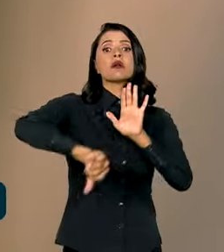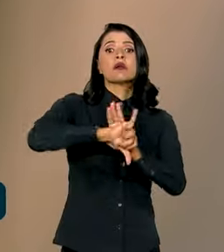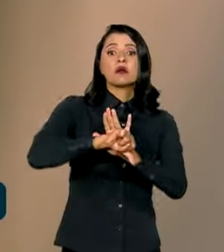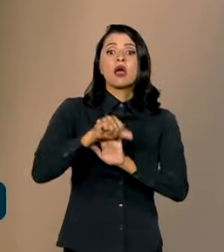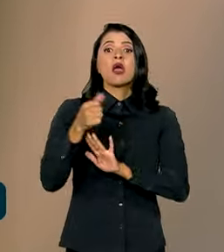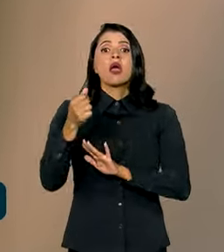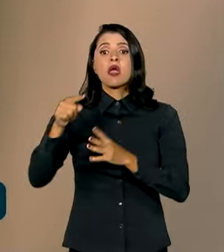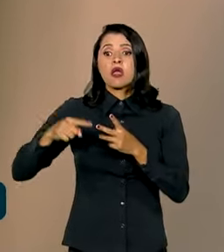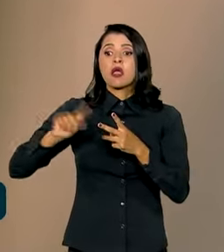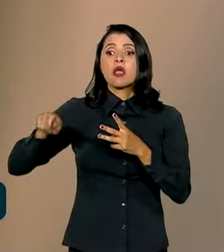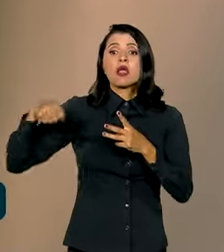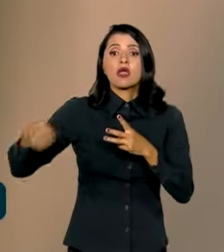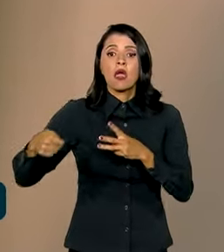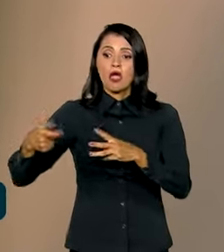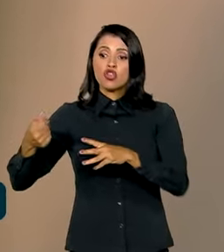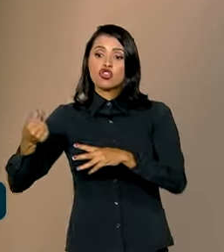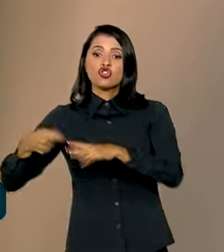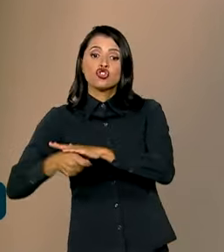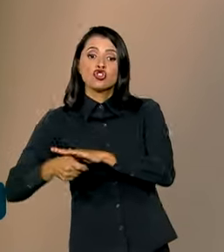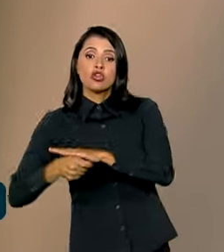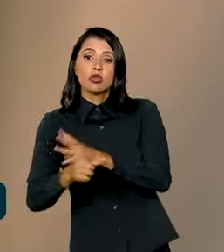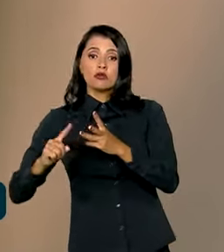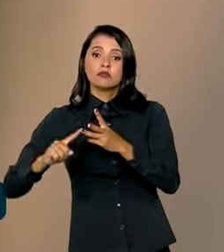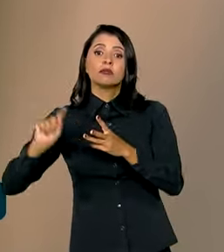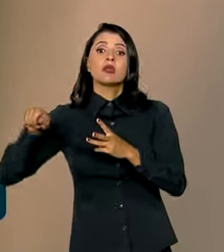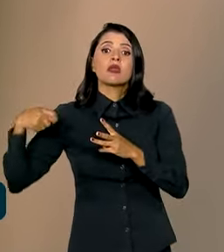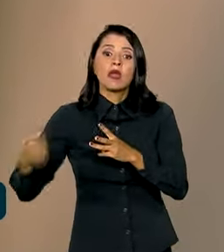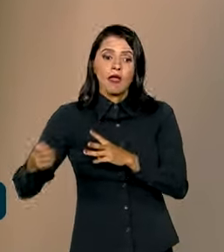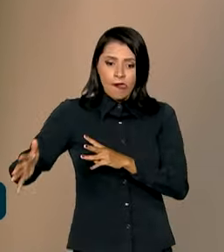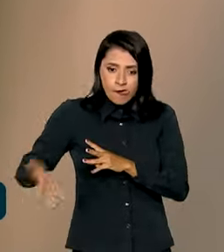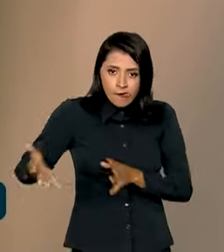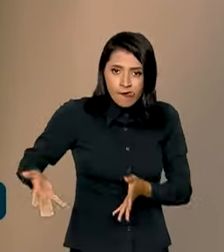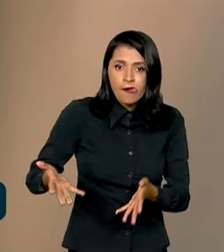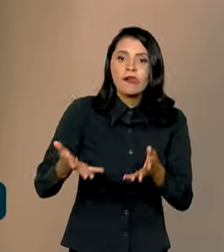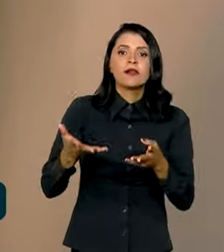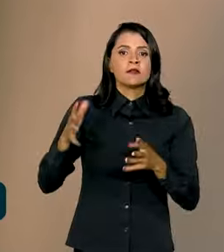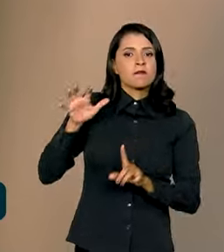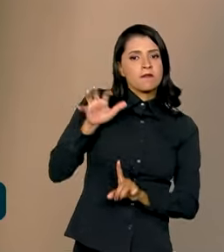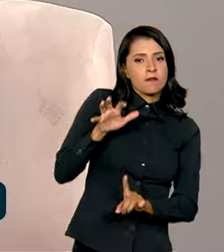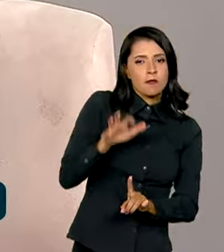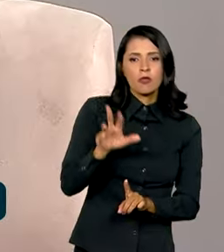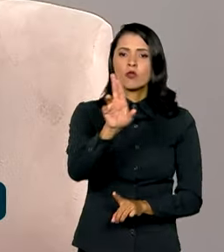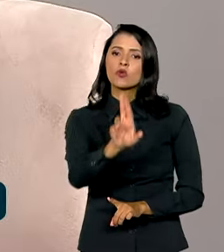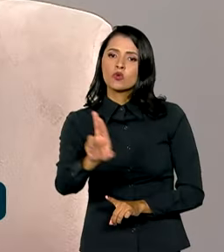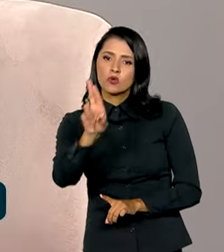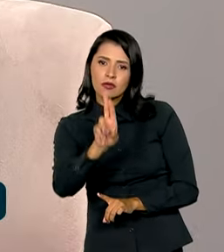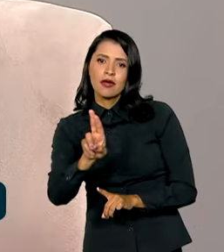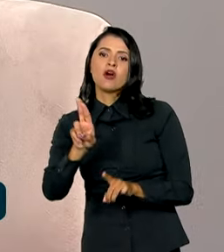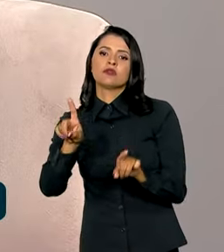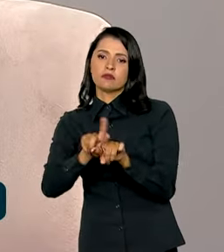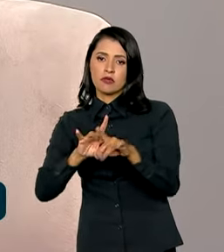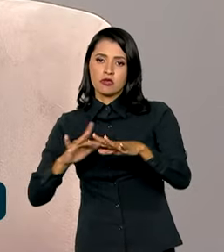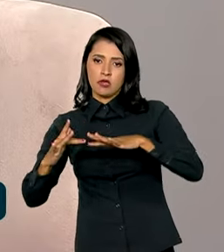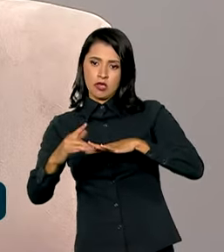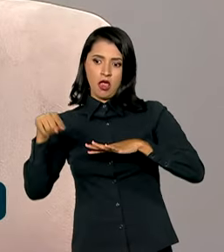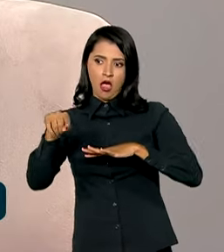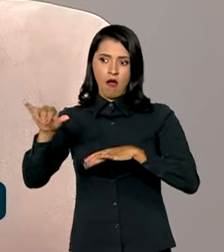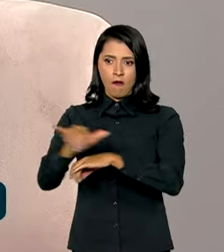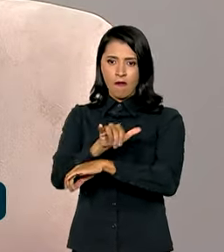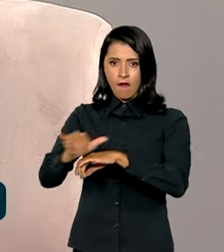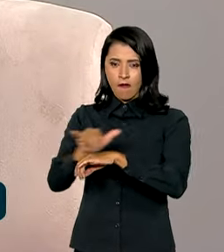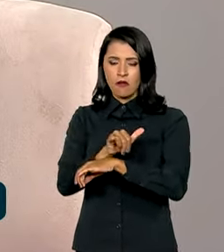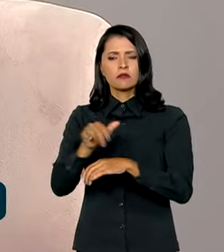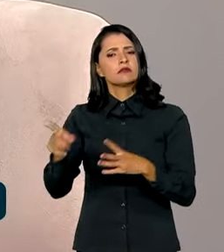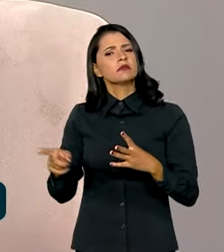financiou, quem incentivou, muitas vezes utilizando as redes sociais como a principal ferramenta,